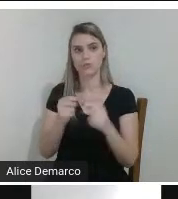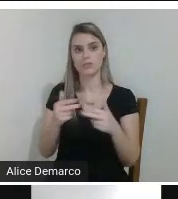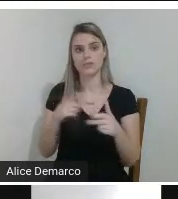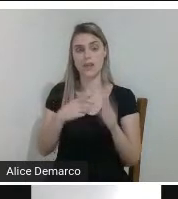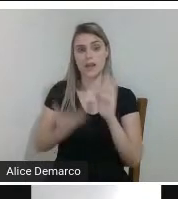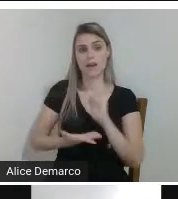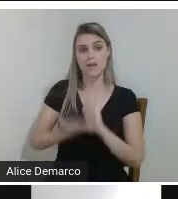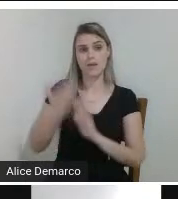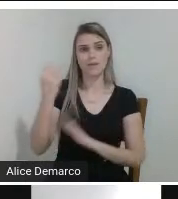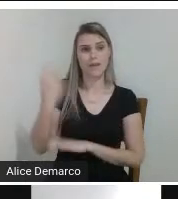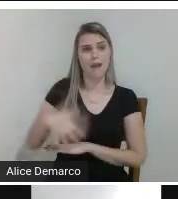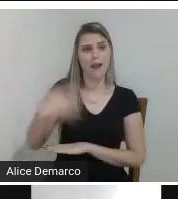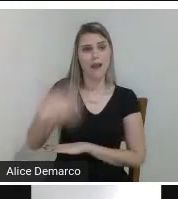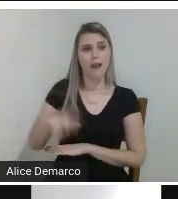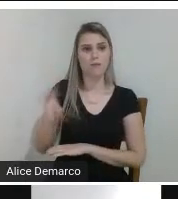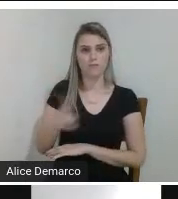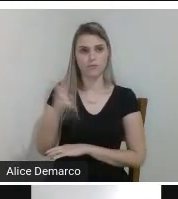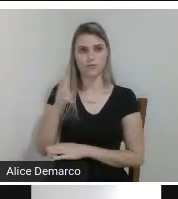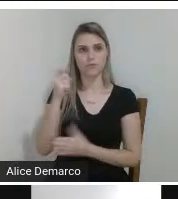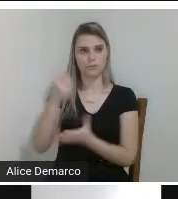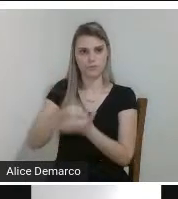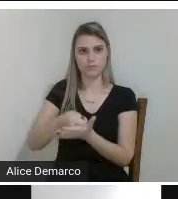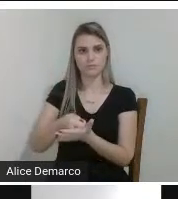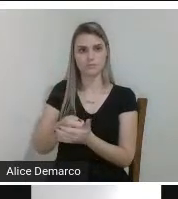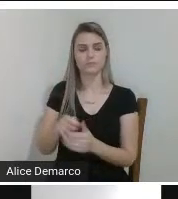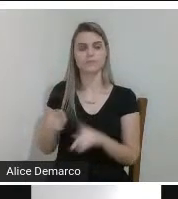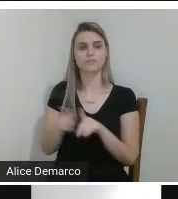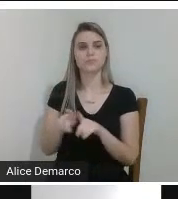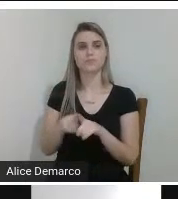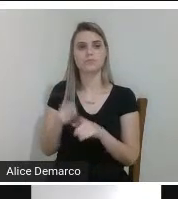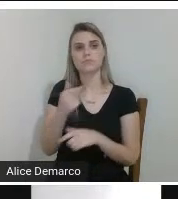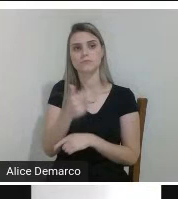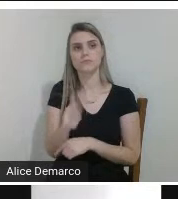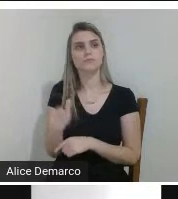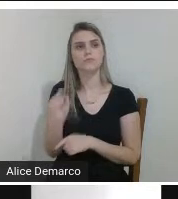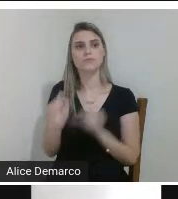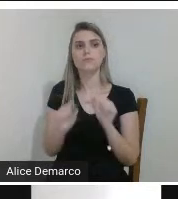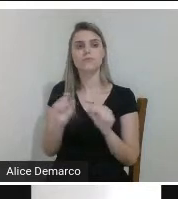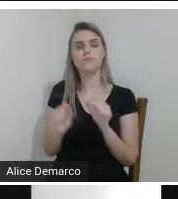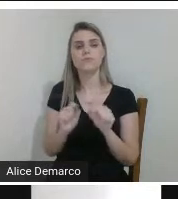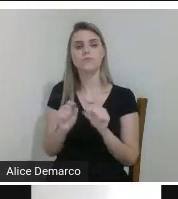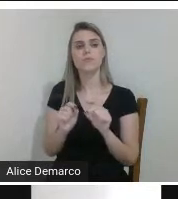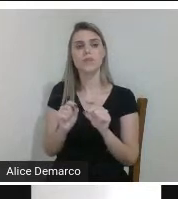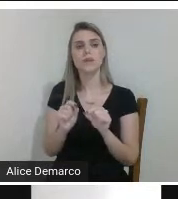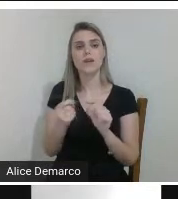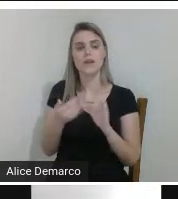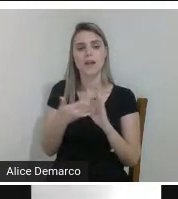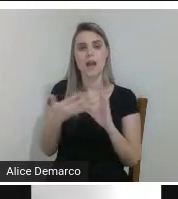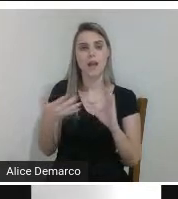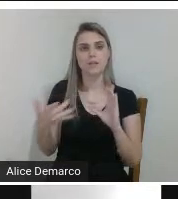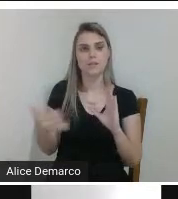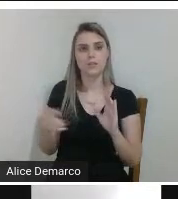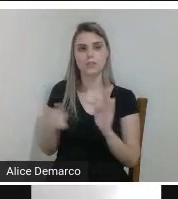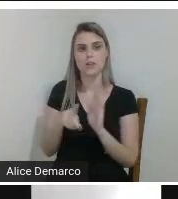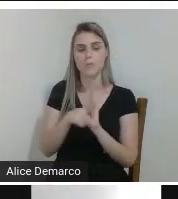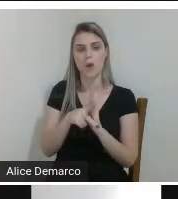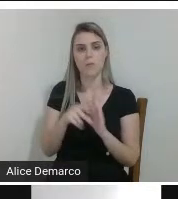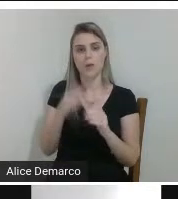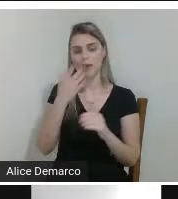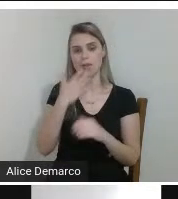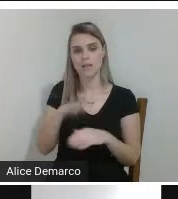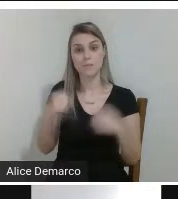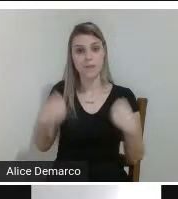ou então elas não atendem a todas as especificações de uma criança com paralisia cerebral tetraplégica